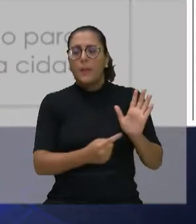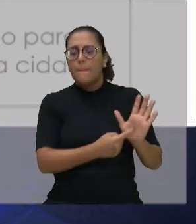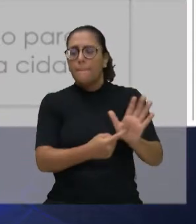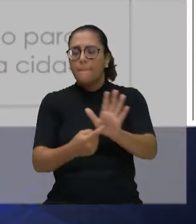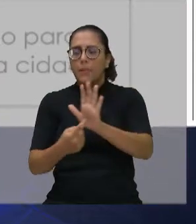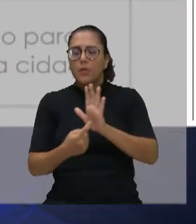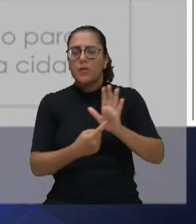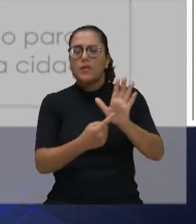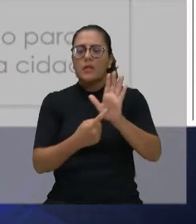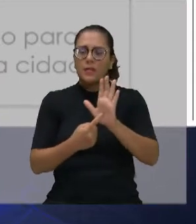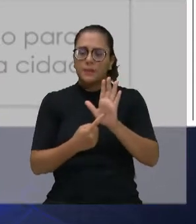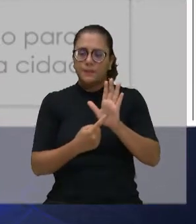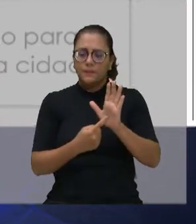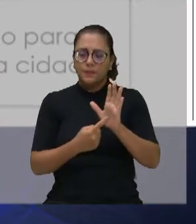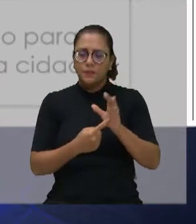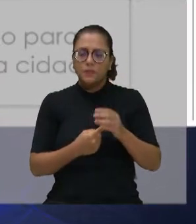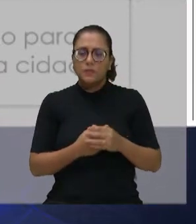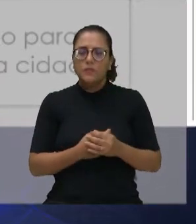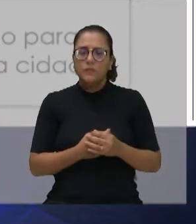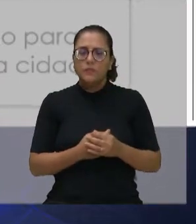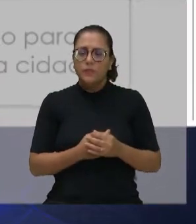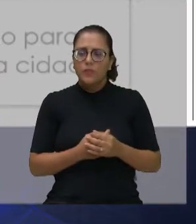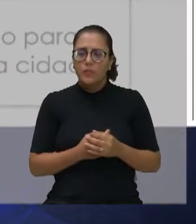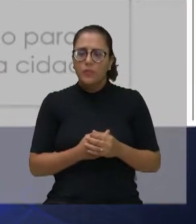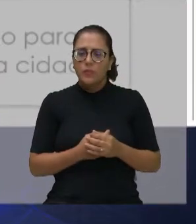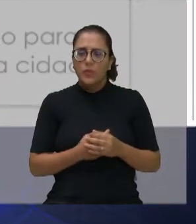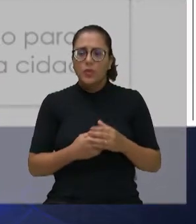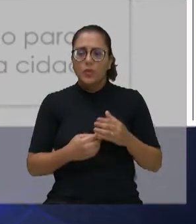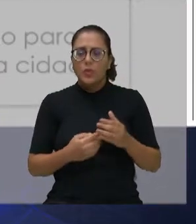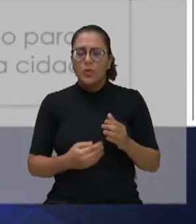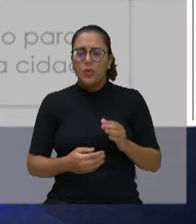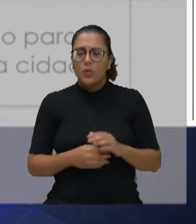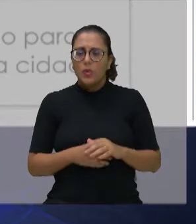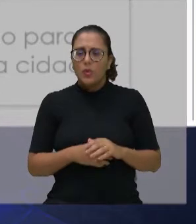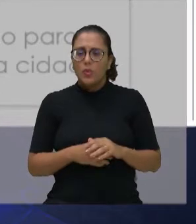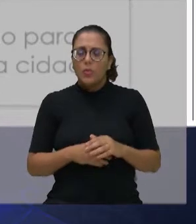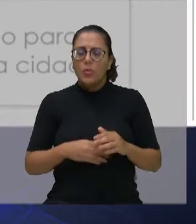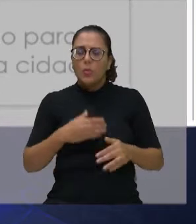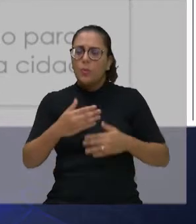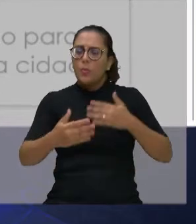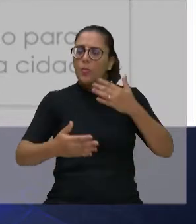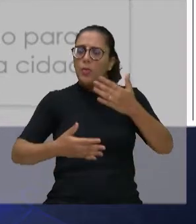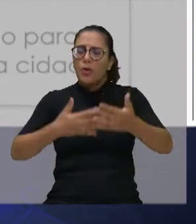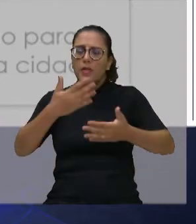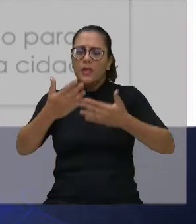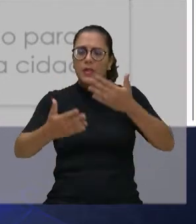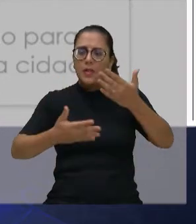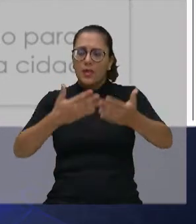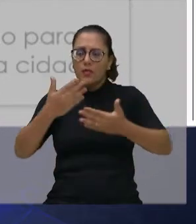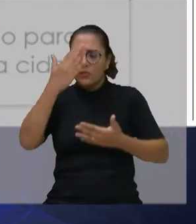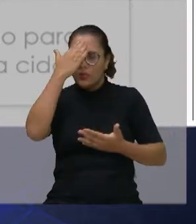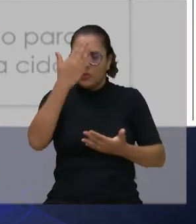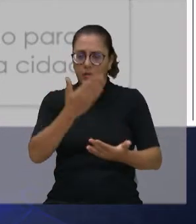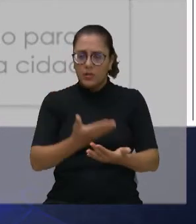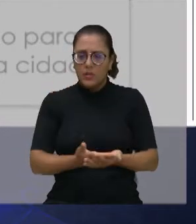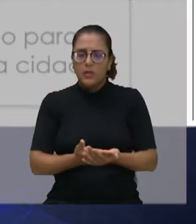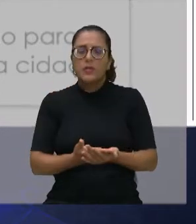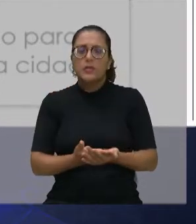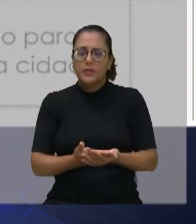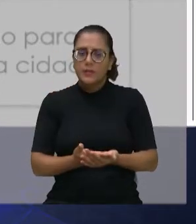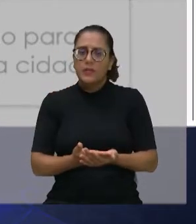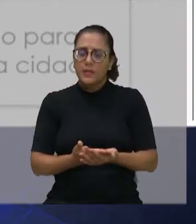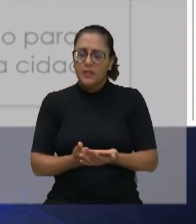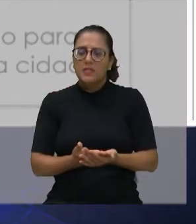o processo de confiança com os encaminhamentos, isso ficou